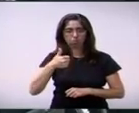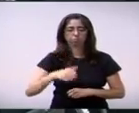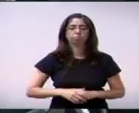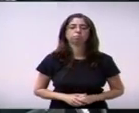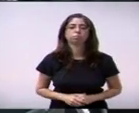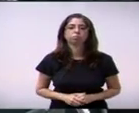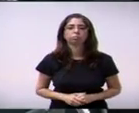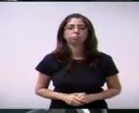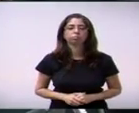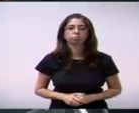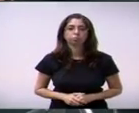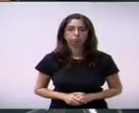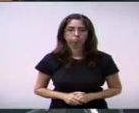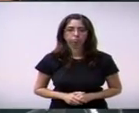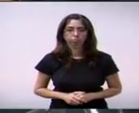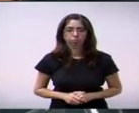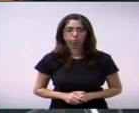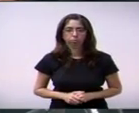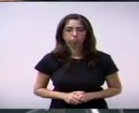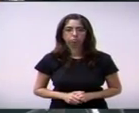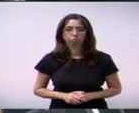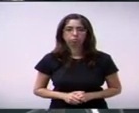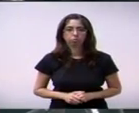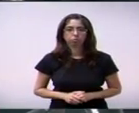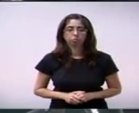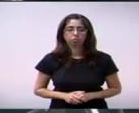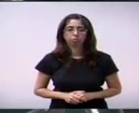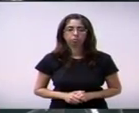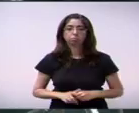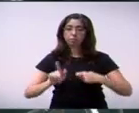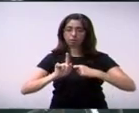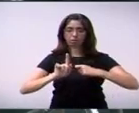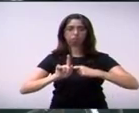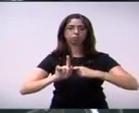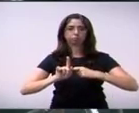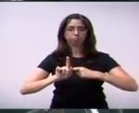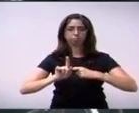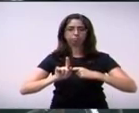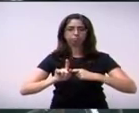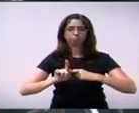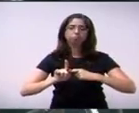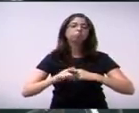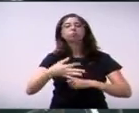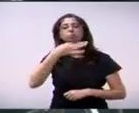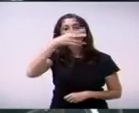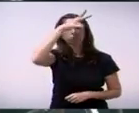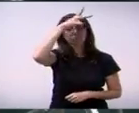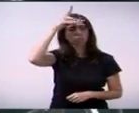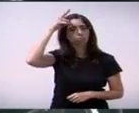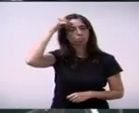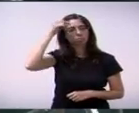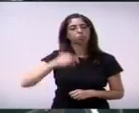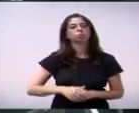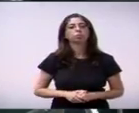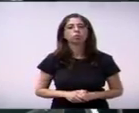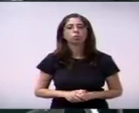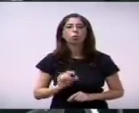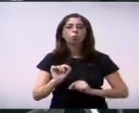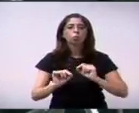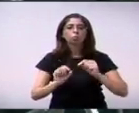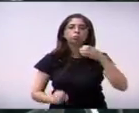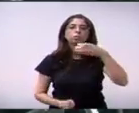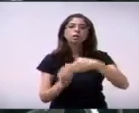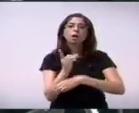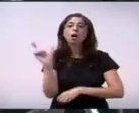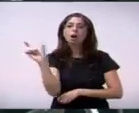195 do vereador Gustavo Iatecola propõe ao executivo a criação do